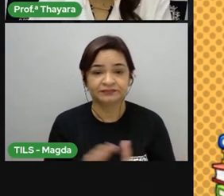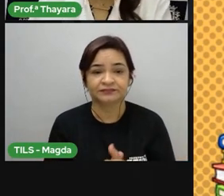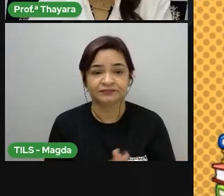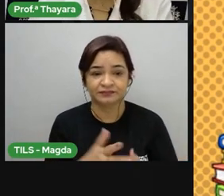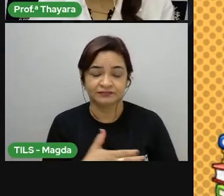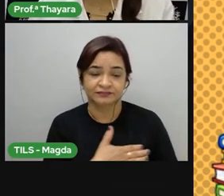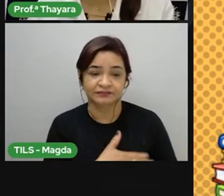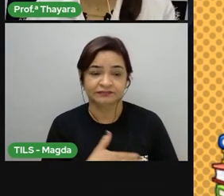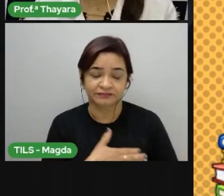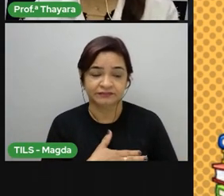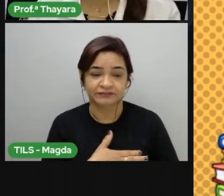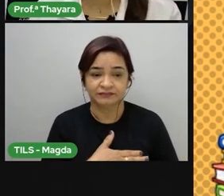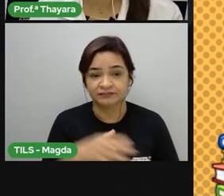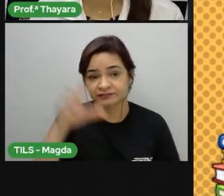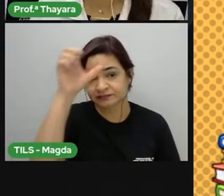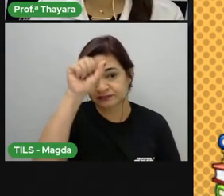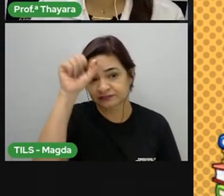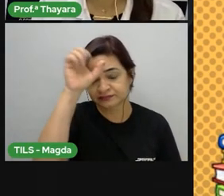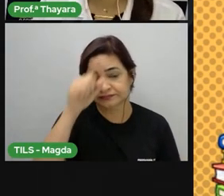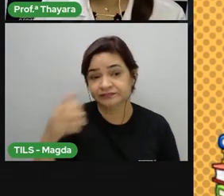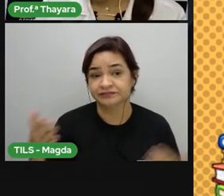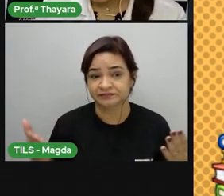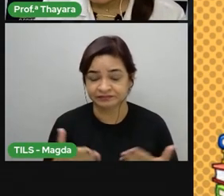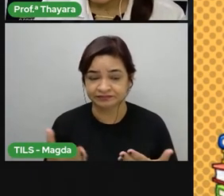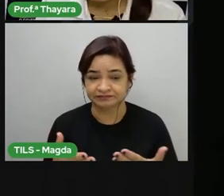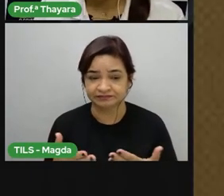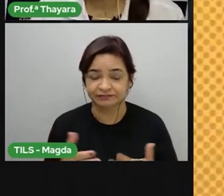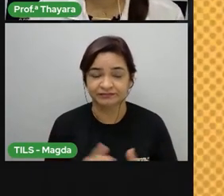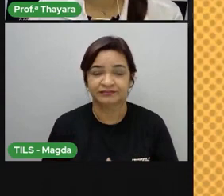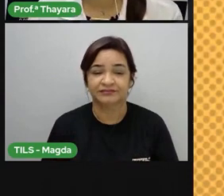gostaram do que a gente aprendeu hoje? Foi muita coisa, né?